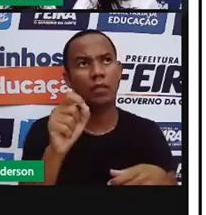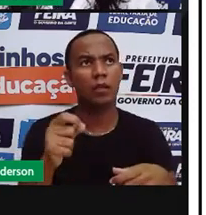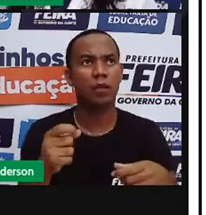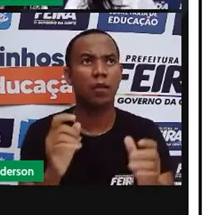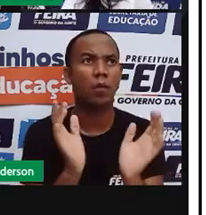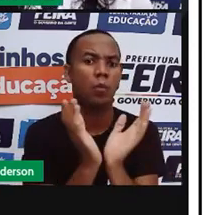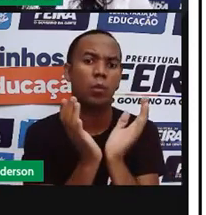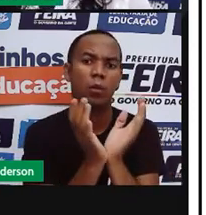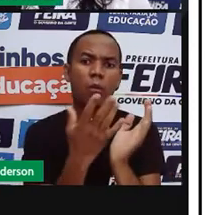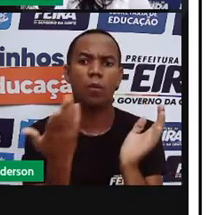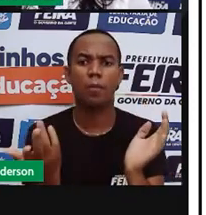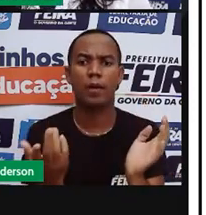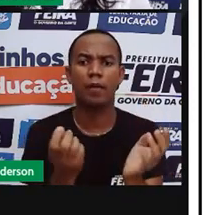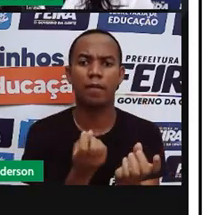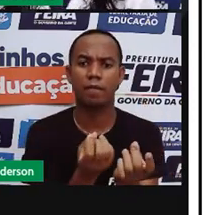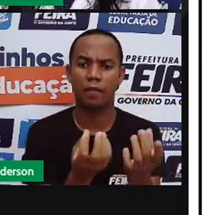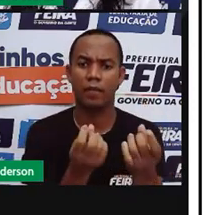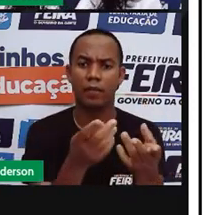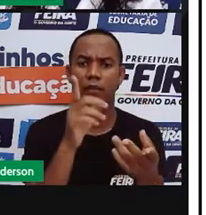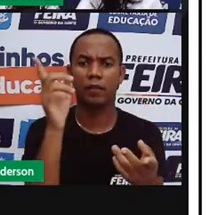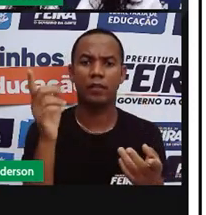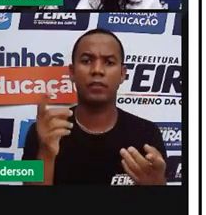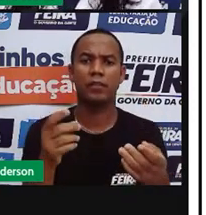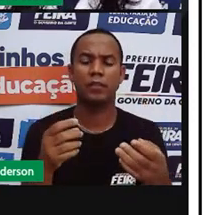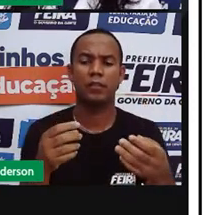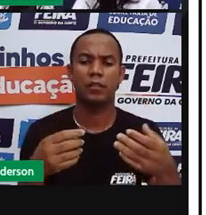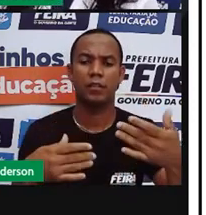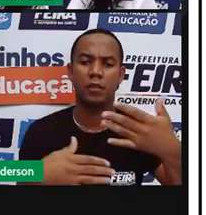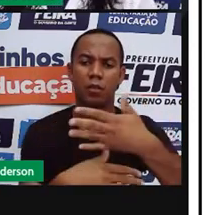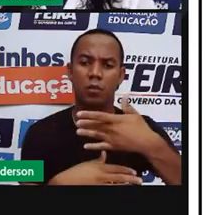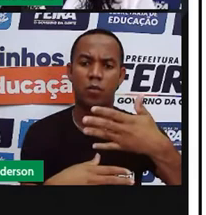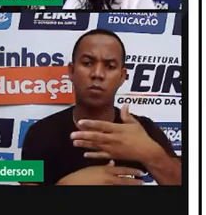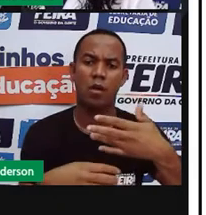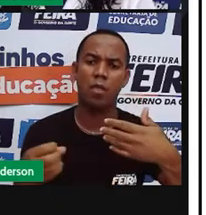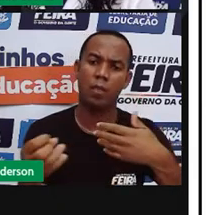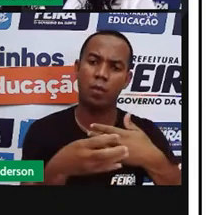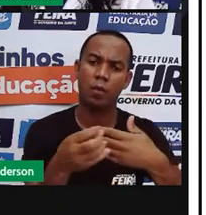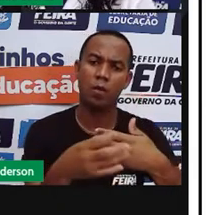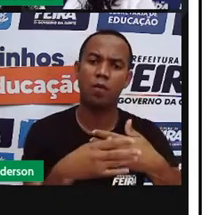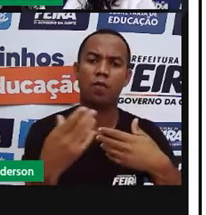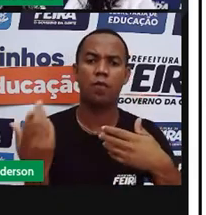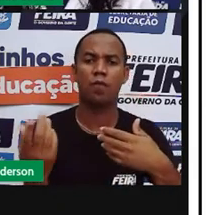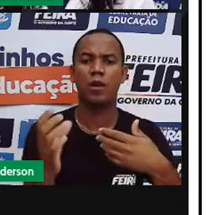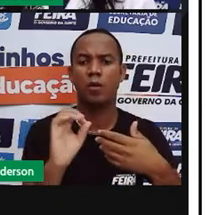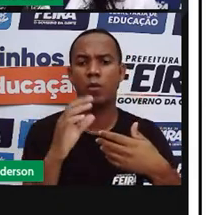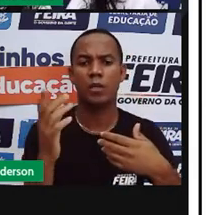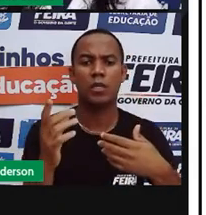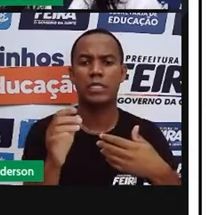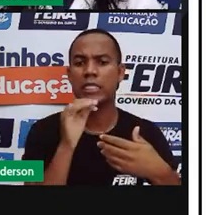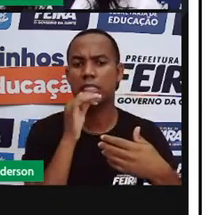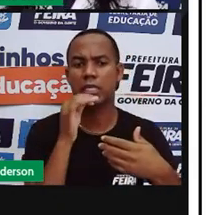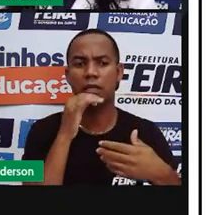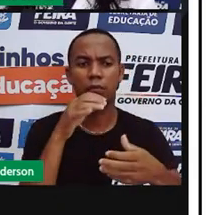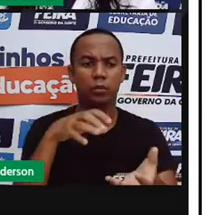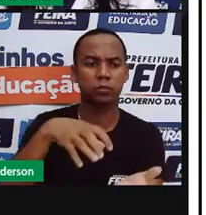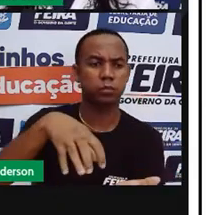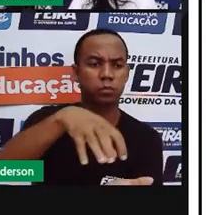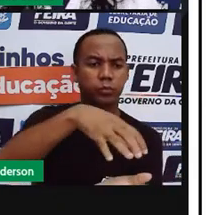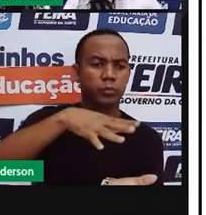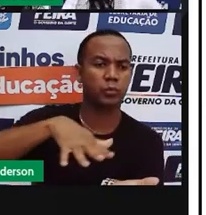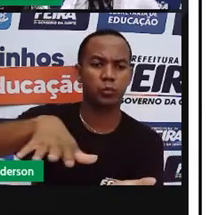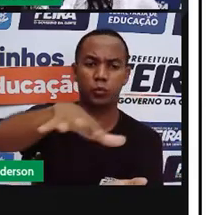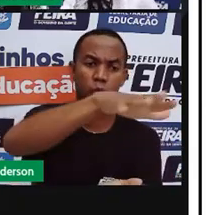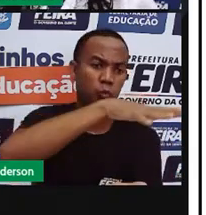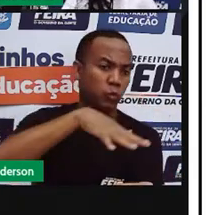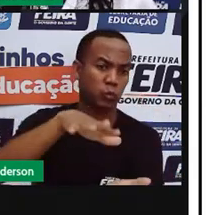Nova, da Estação Nova, do Tomba, o do Centro de Abastecimento e as outras feiras